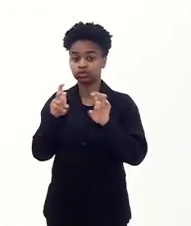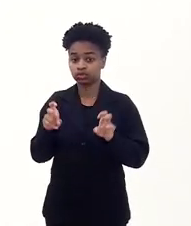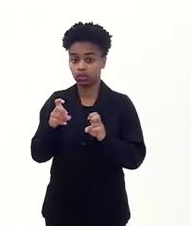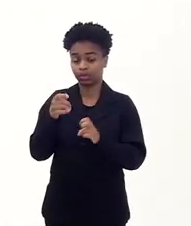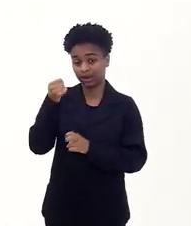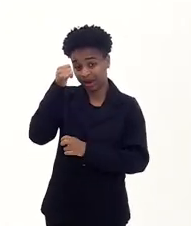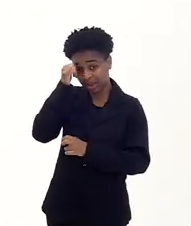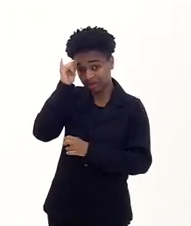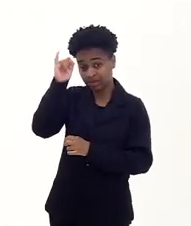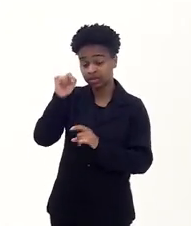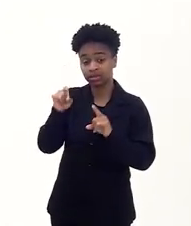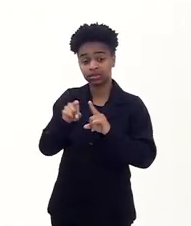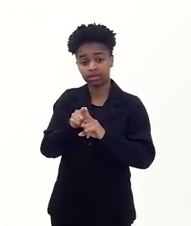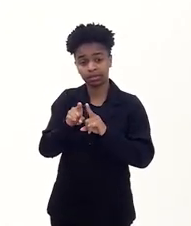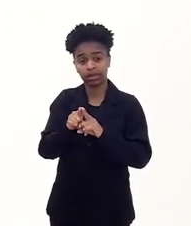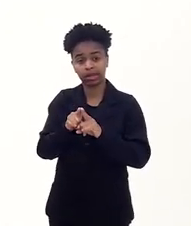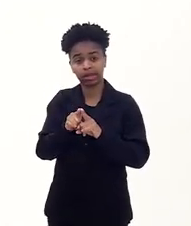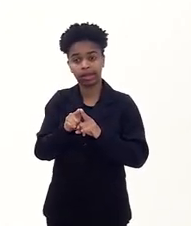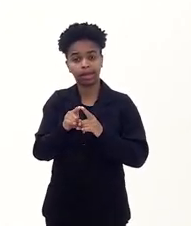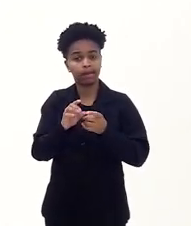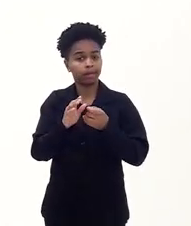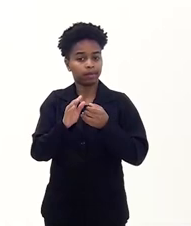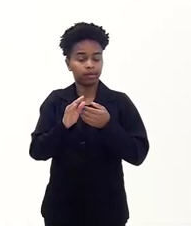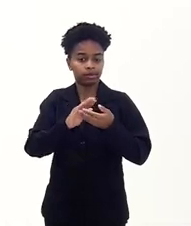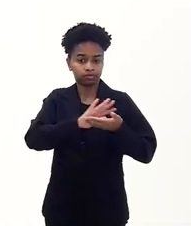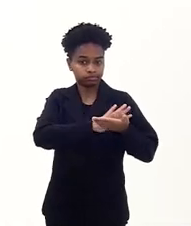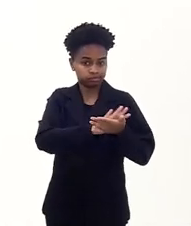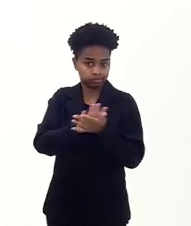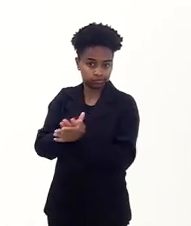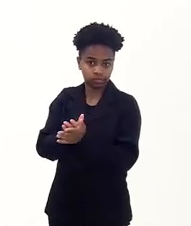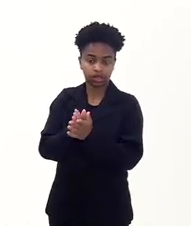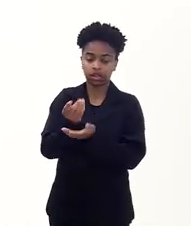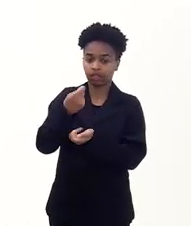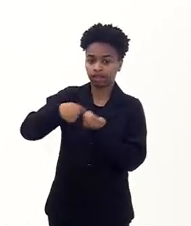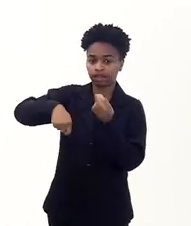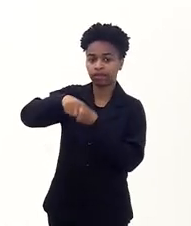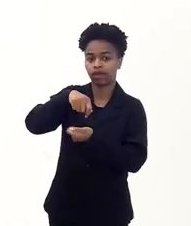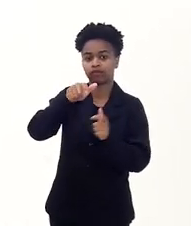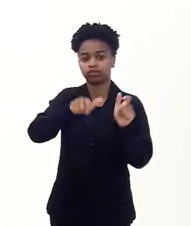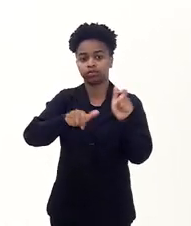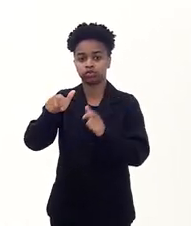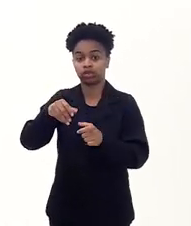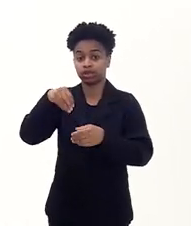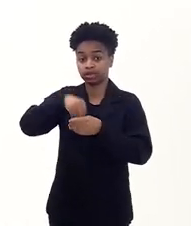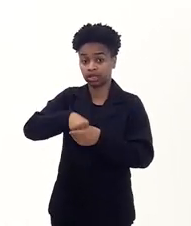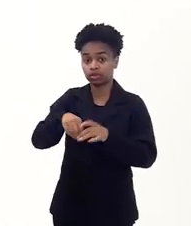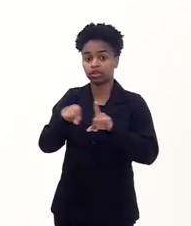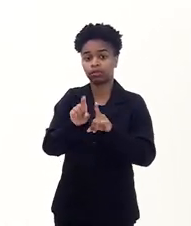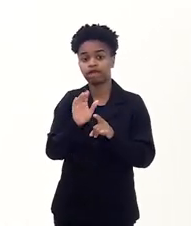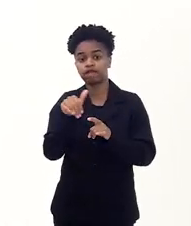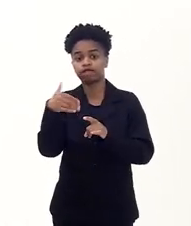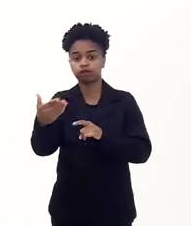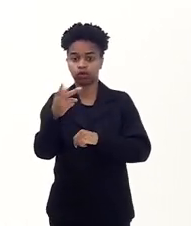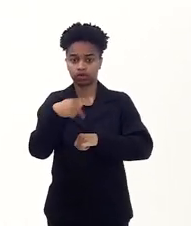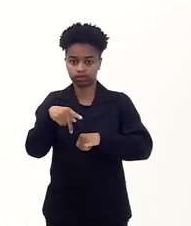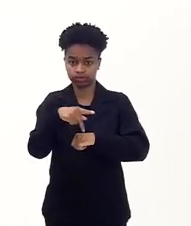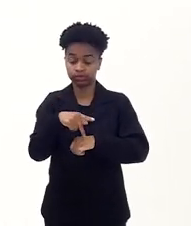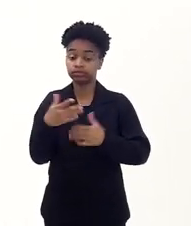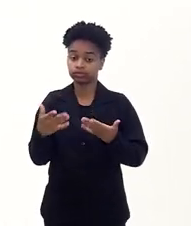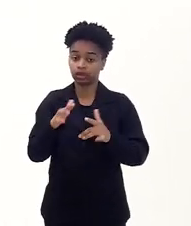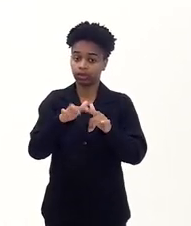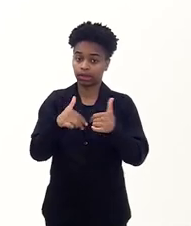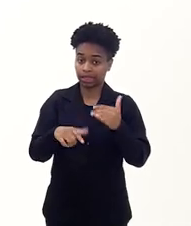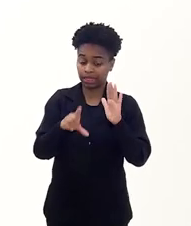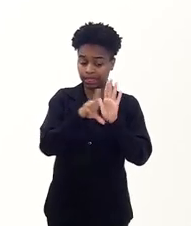prevenção e repressão ao tráfico interno e internacional de pessoas. Então, a partir dessa lei, gente